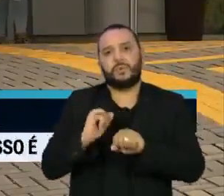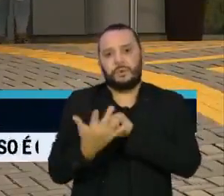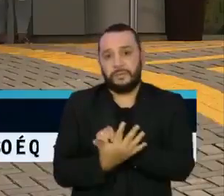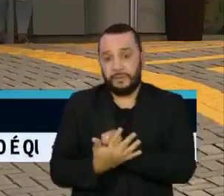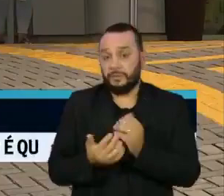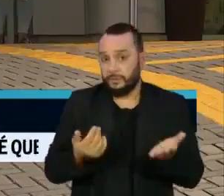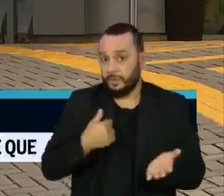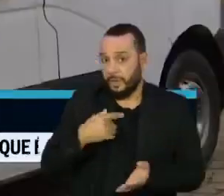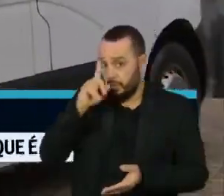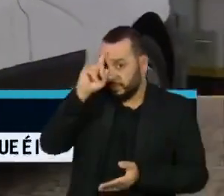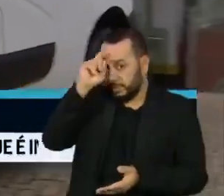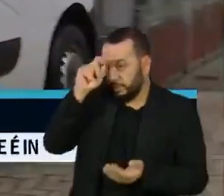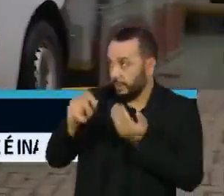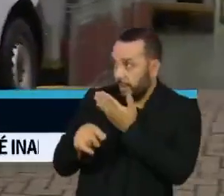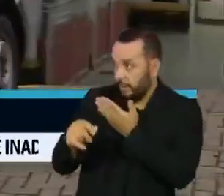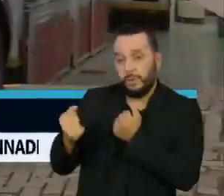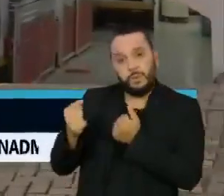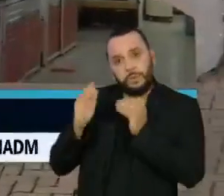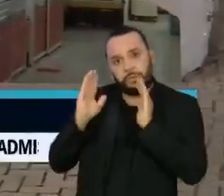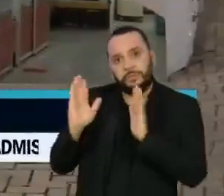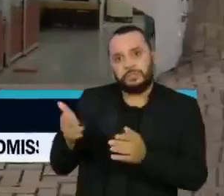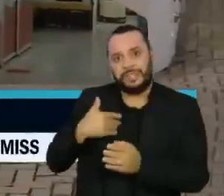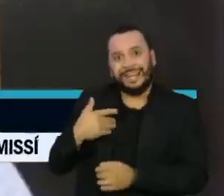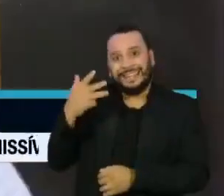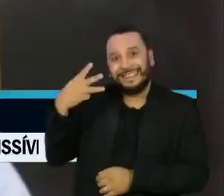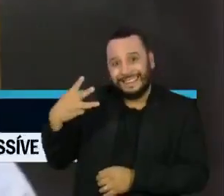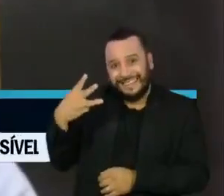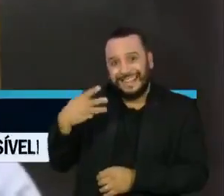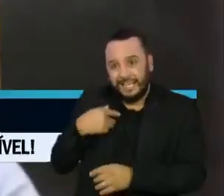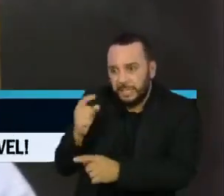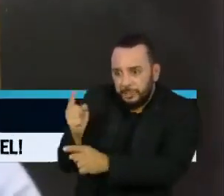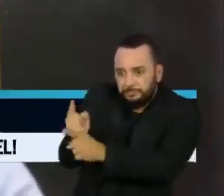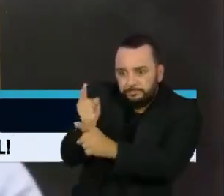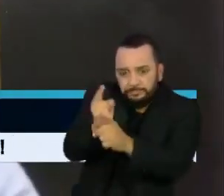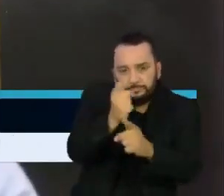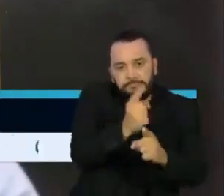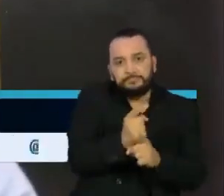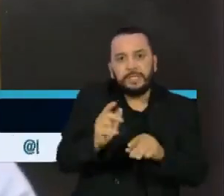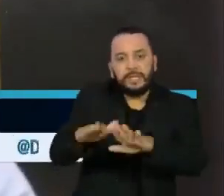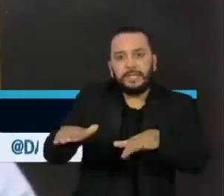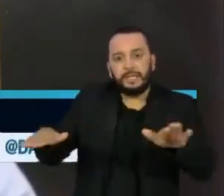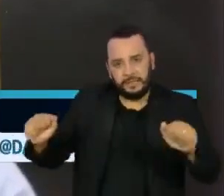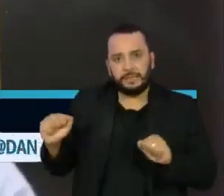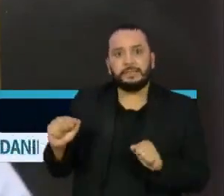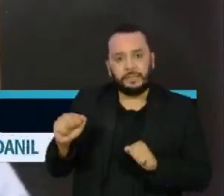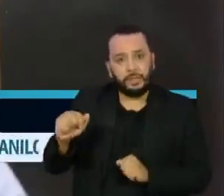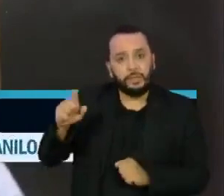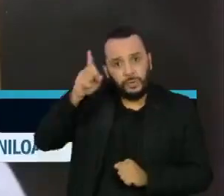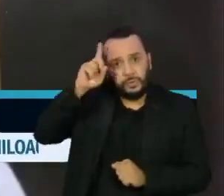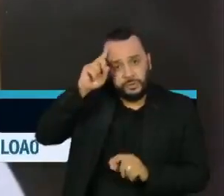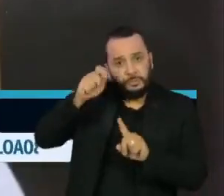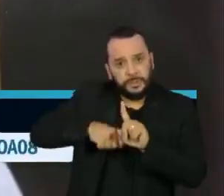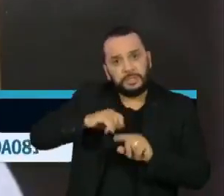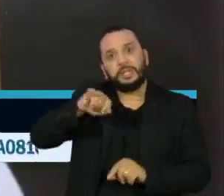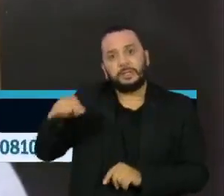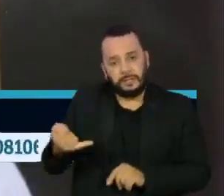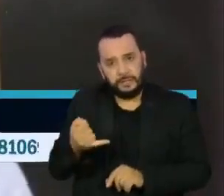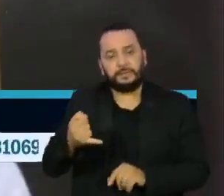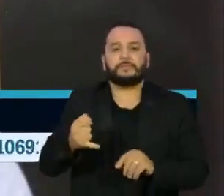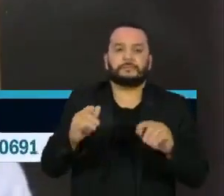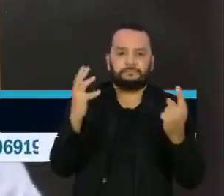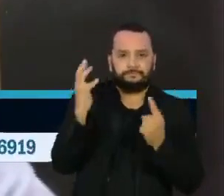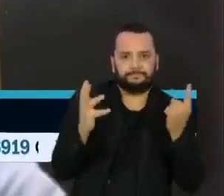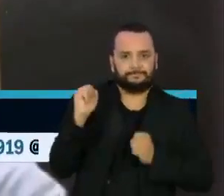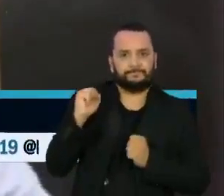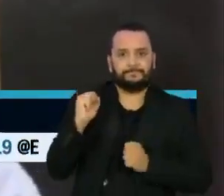diagnósticos por dia em janeiro e fevereiro. Esse adoecimento por Covid dessas crianças, na verdade, acompanha